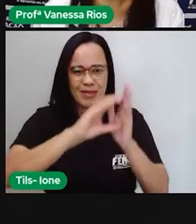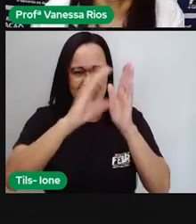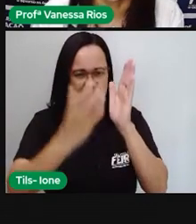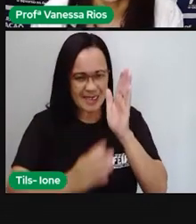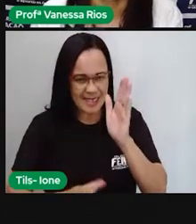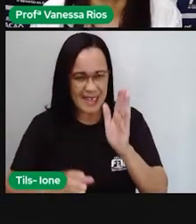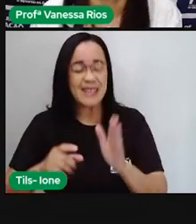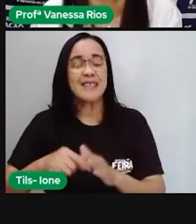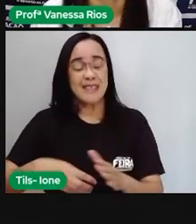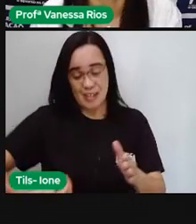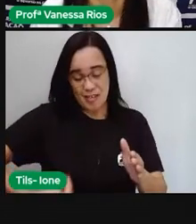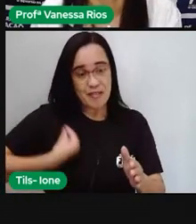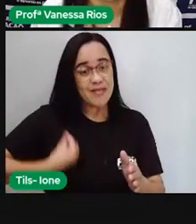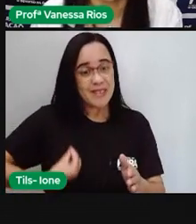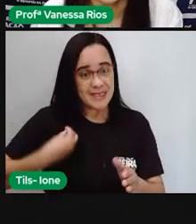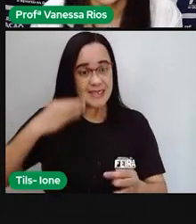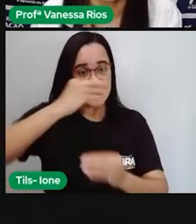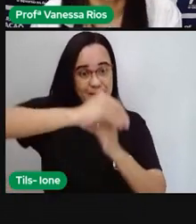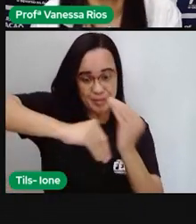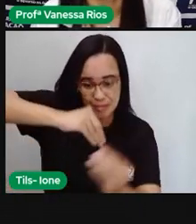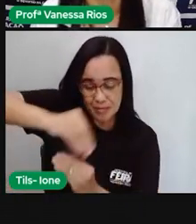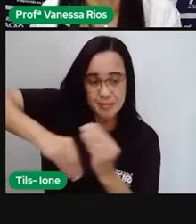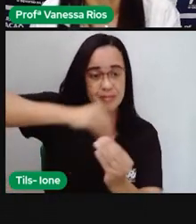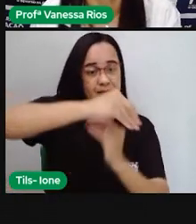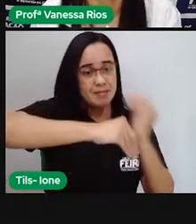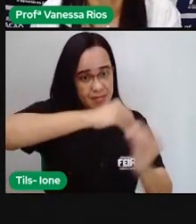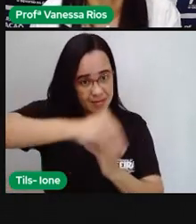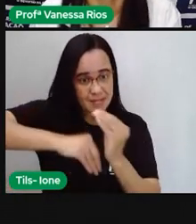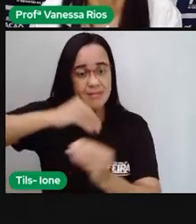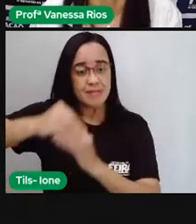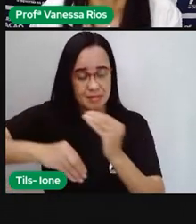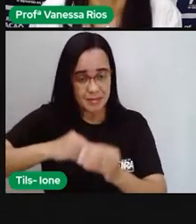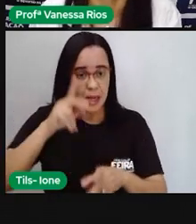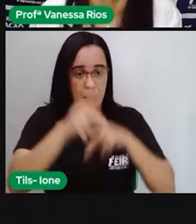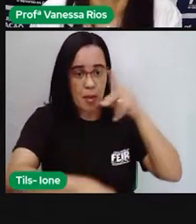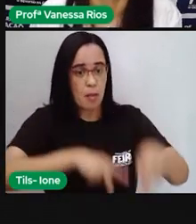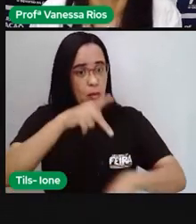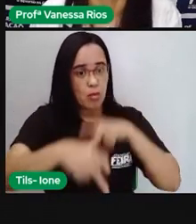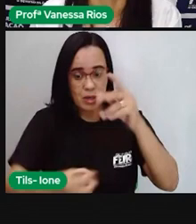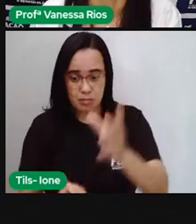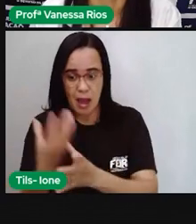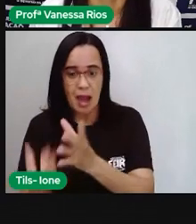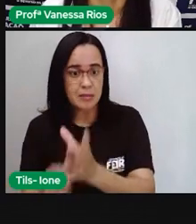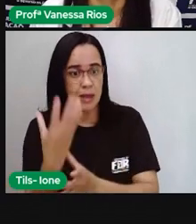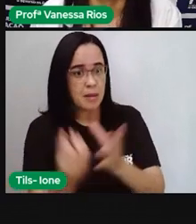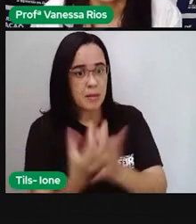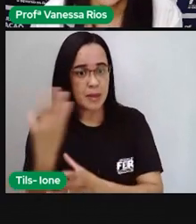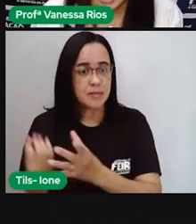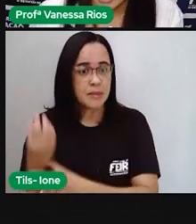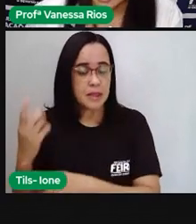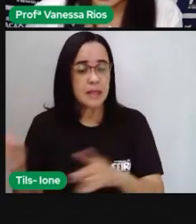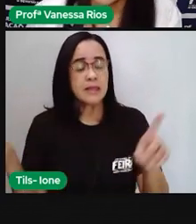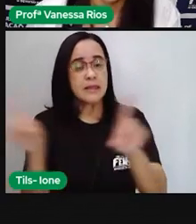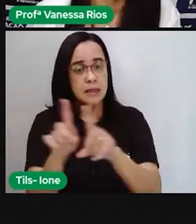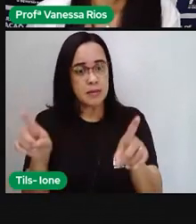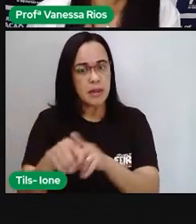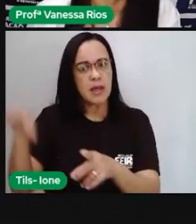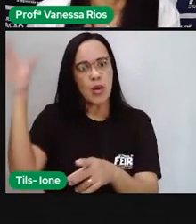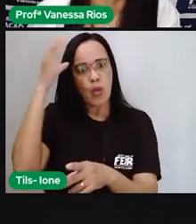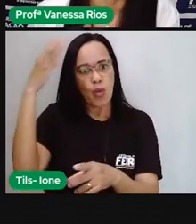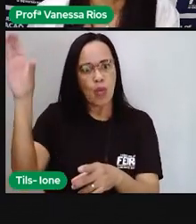biológicas misturadas aí para a formação do povo, mas também características culturais.